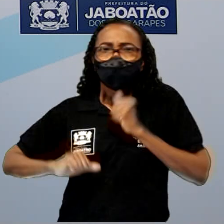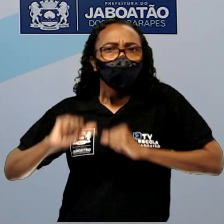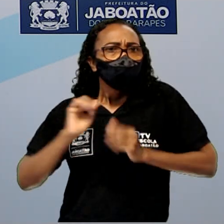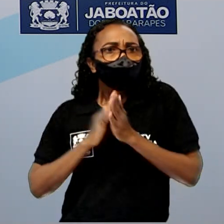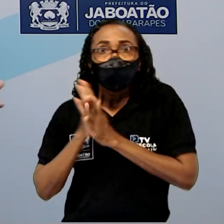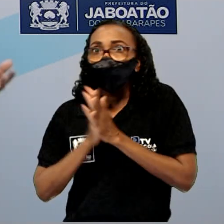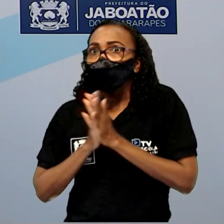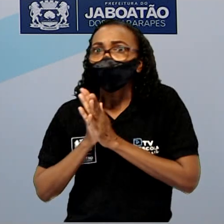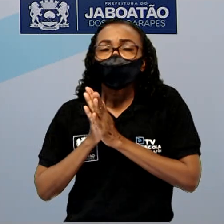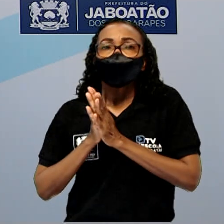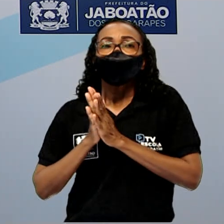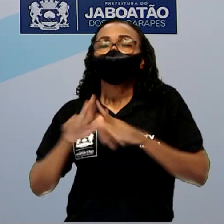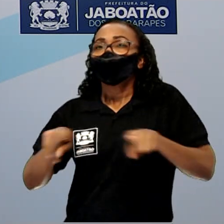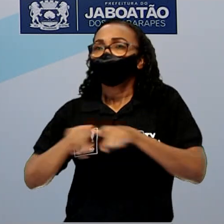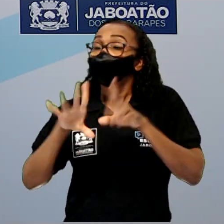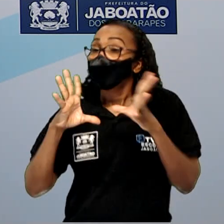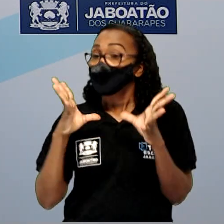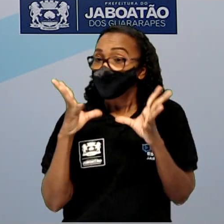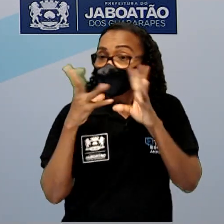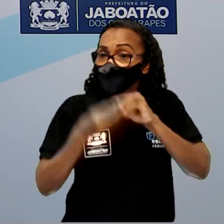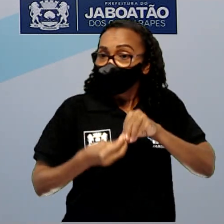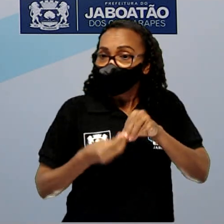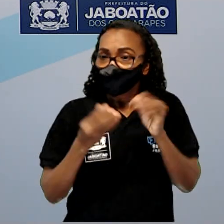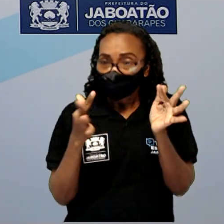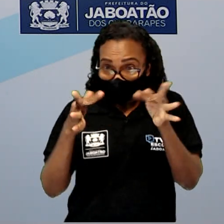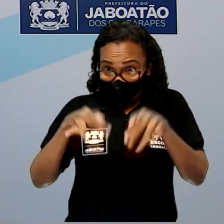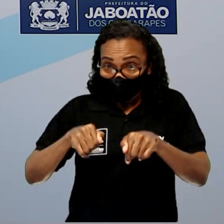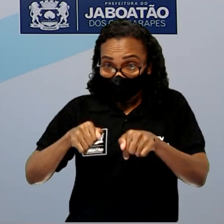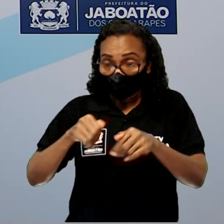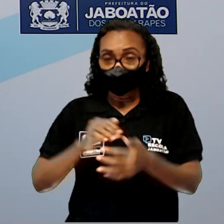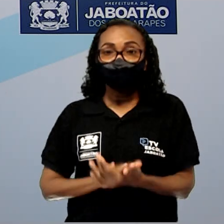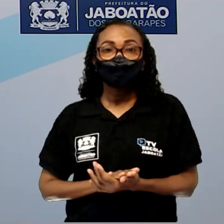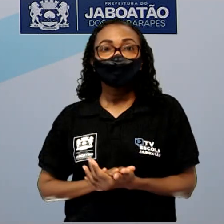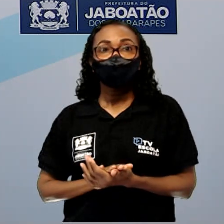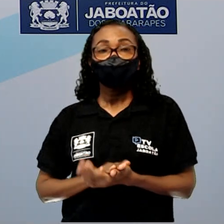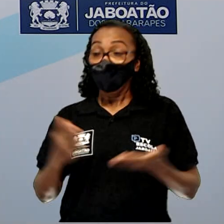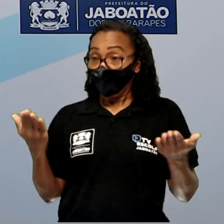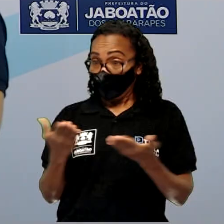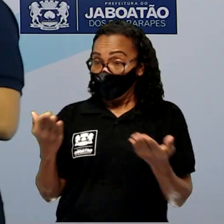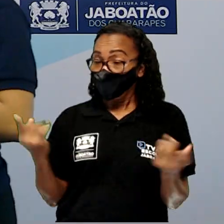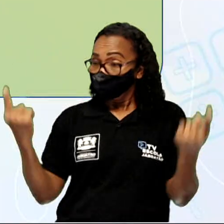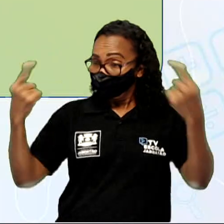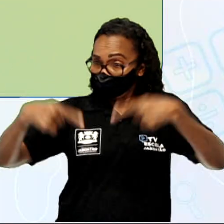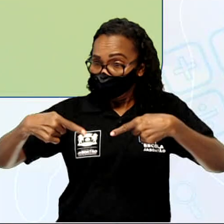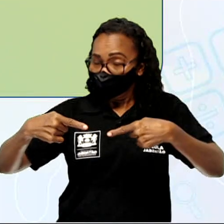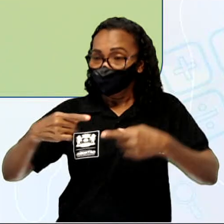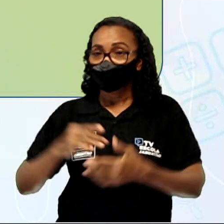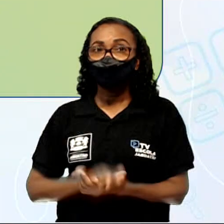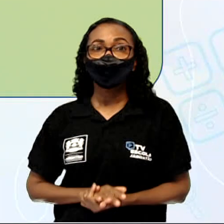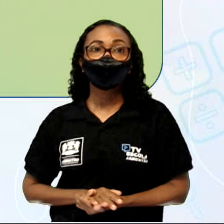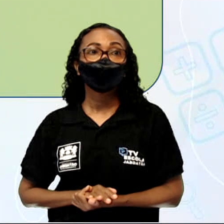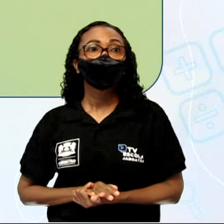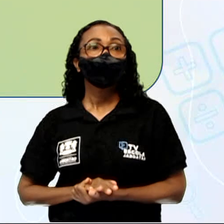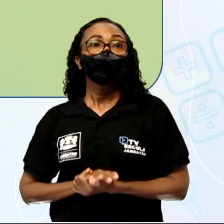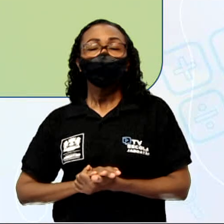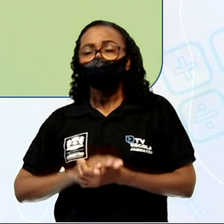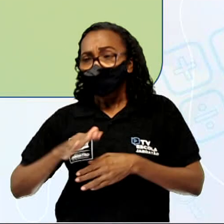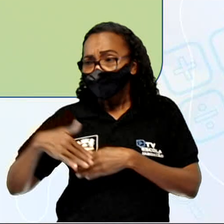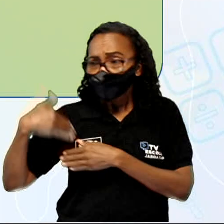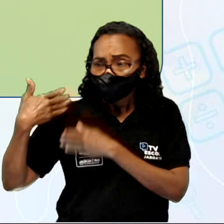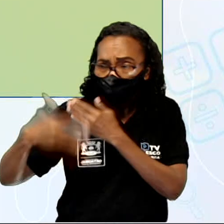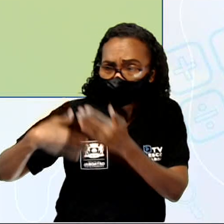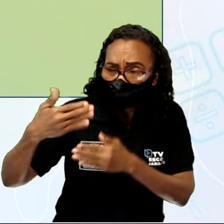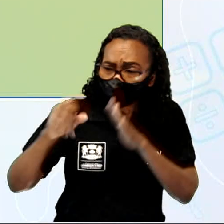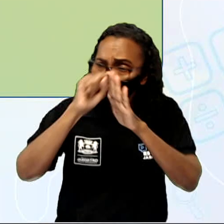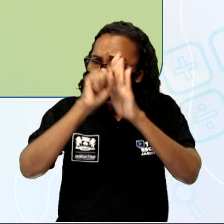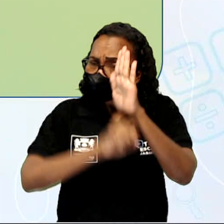e o desfecho. E chegamos na hora do nosso desafio. Durante séculos, as narrativas